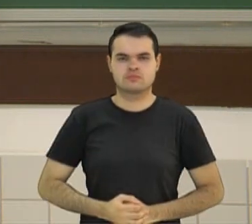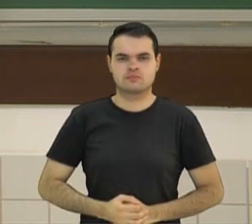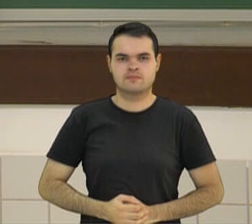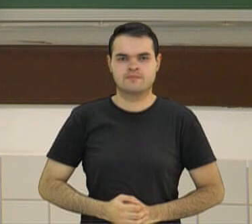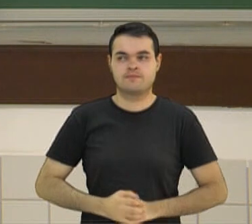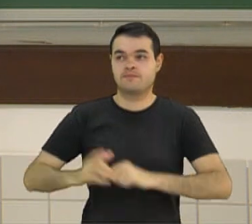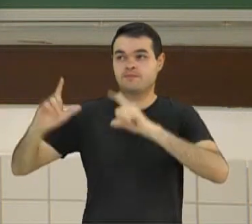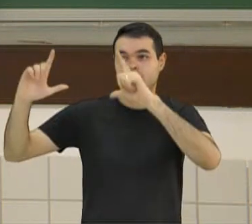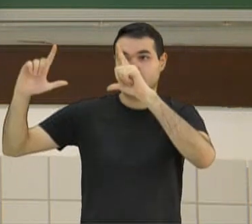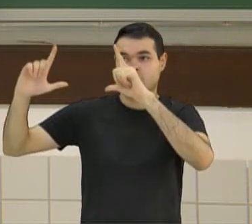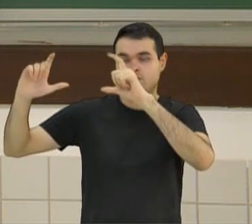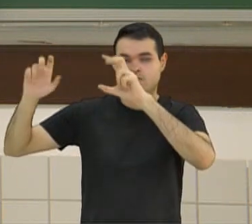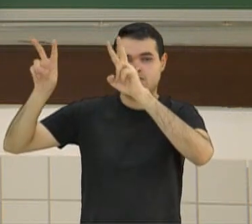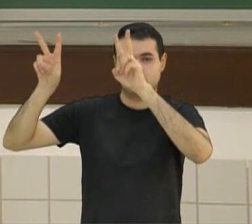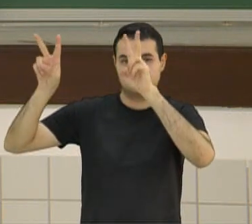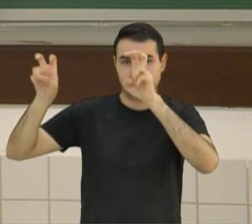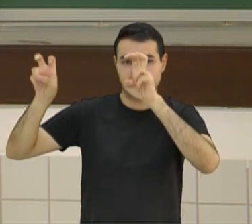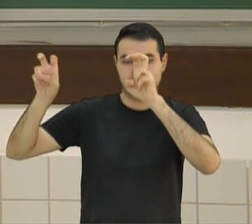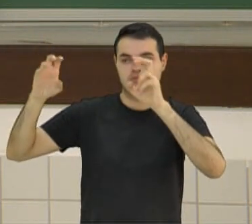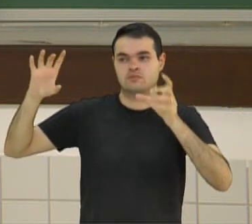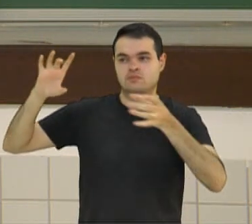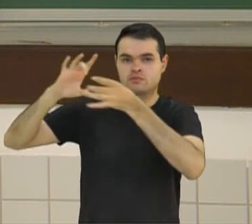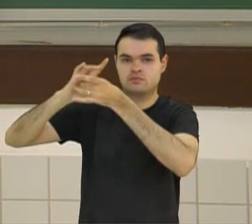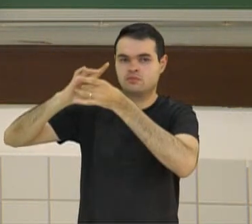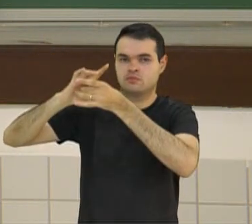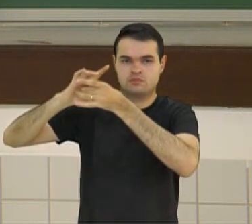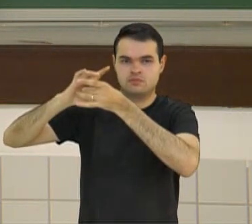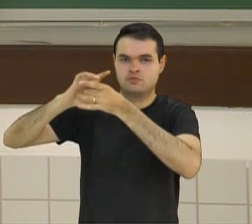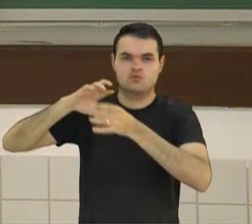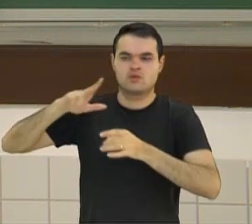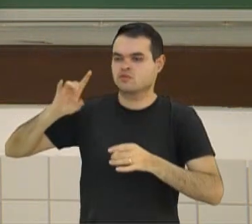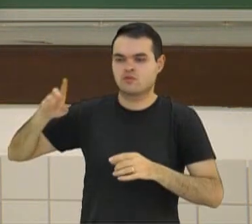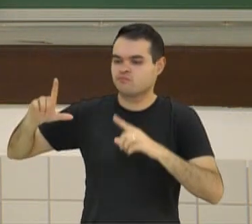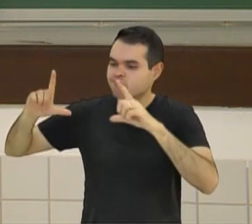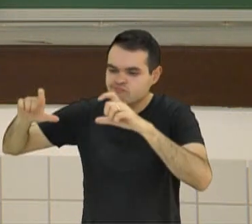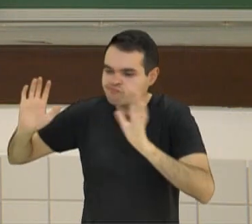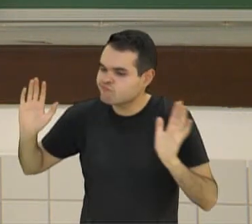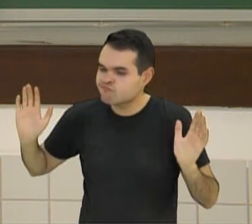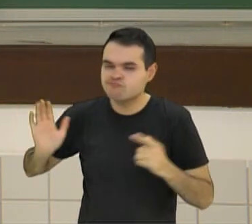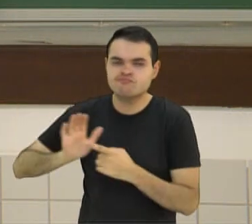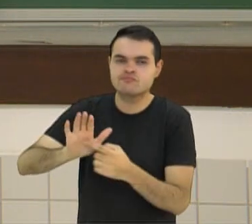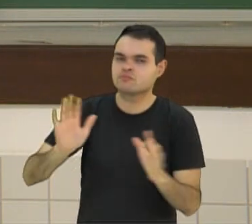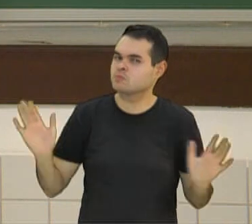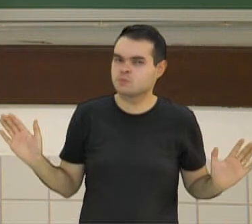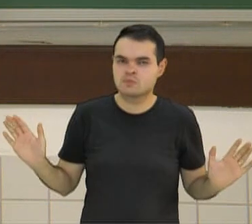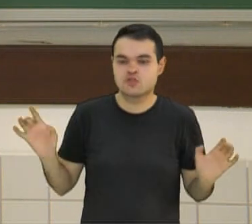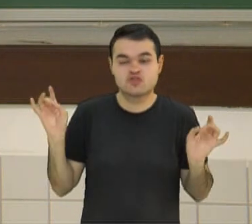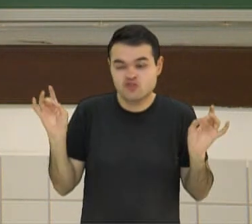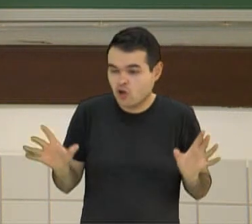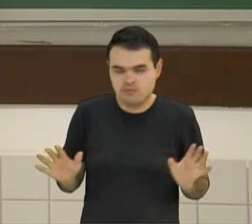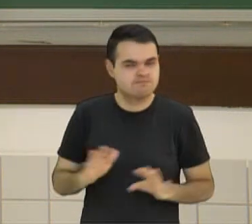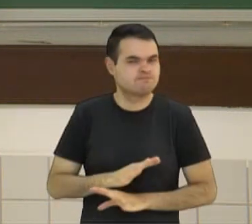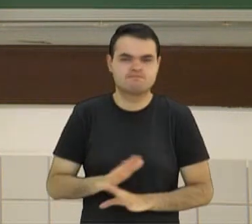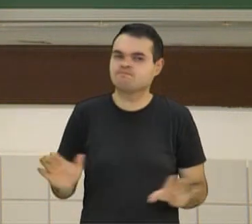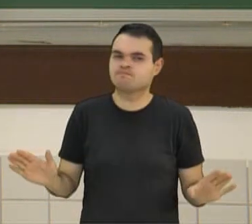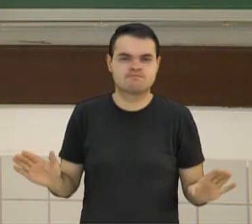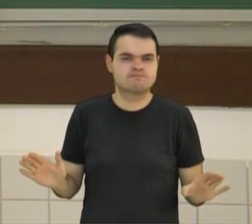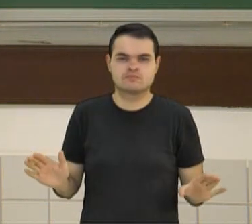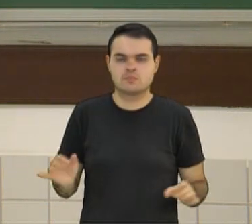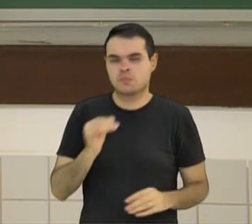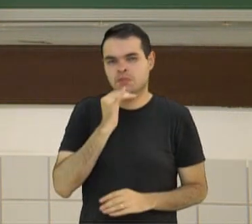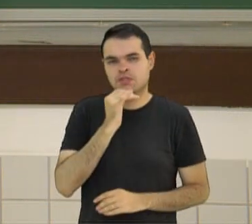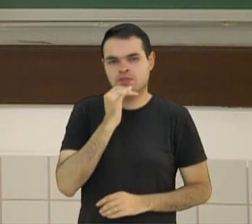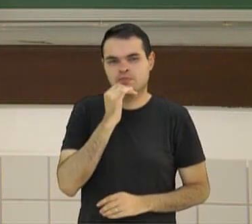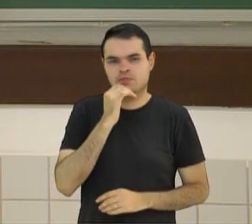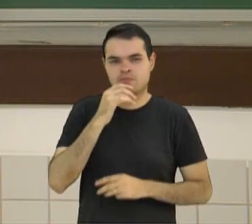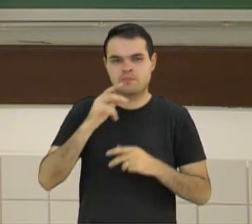o título e a fotografia vai além da ilustração. Não está ali somente para ilustrar. Como, por exemplo, mostrar uma foto de alguém